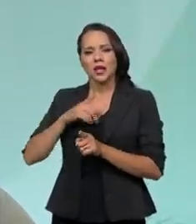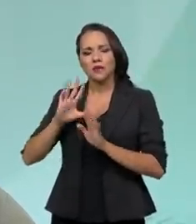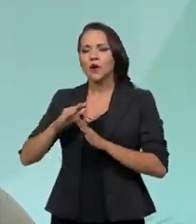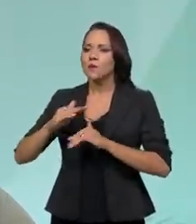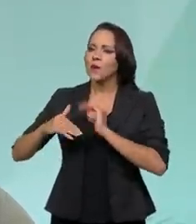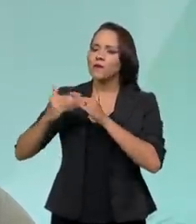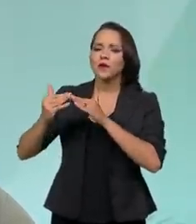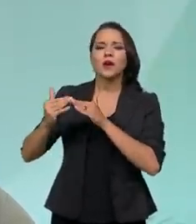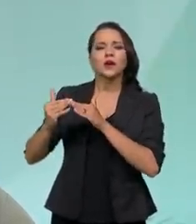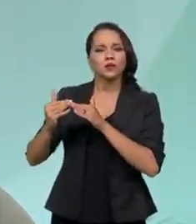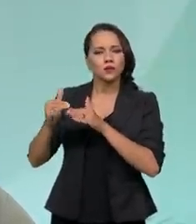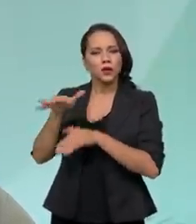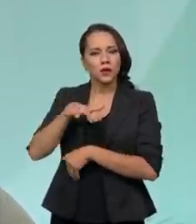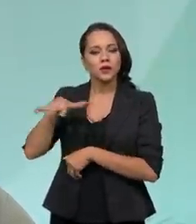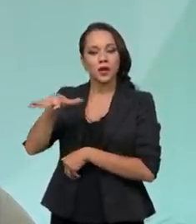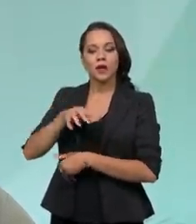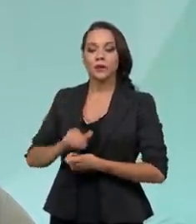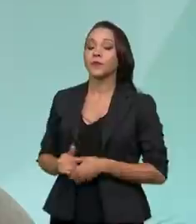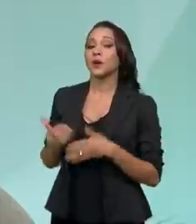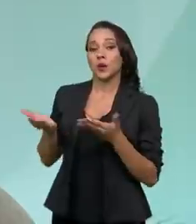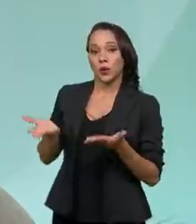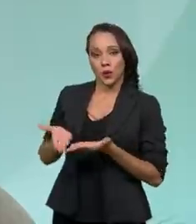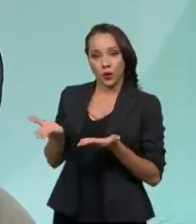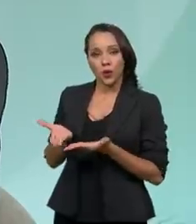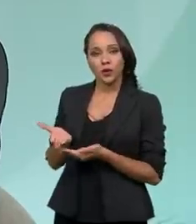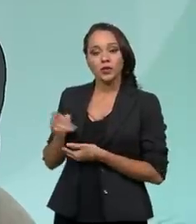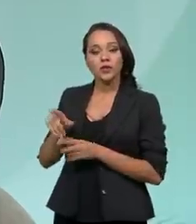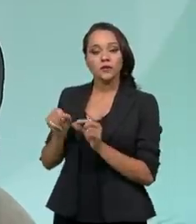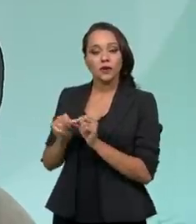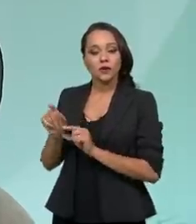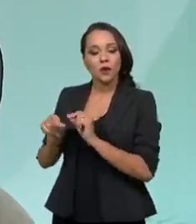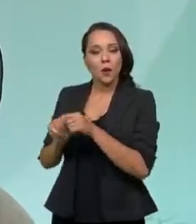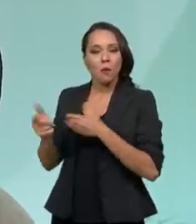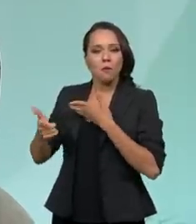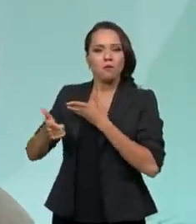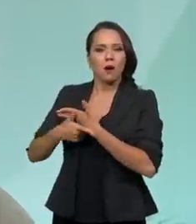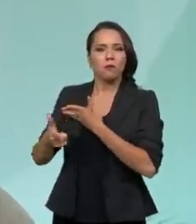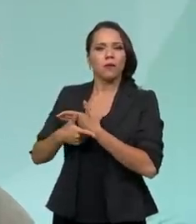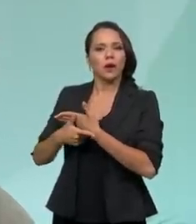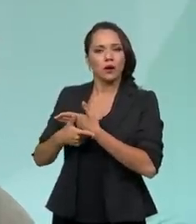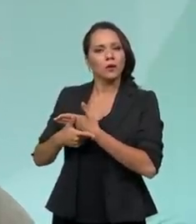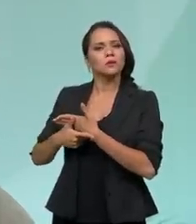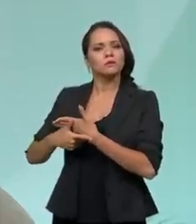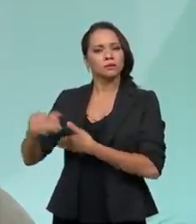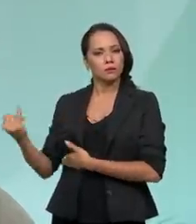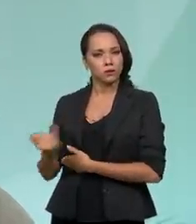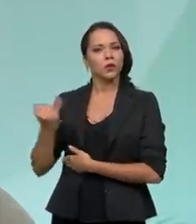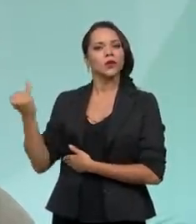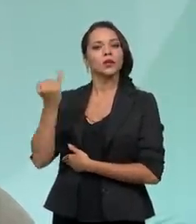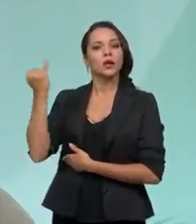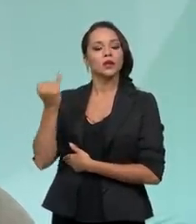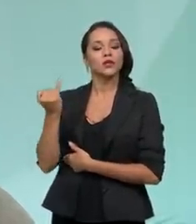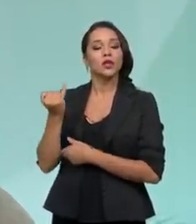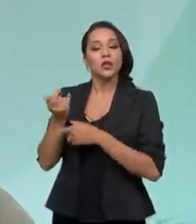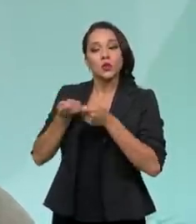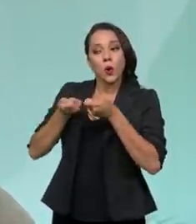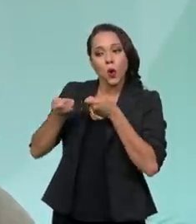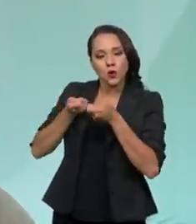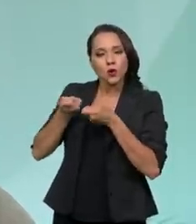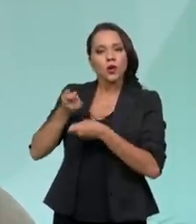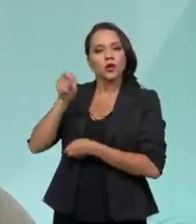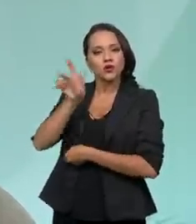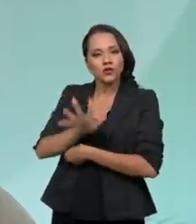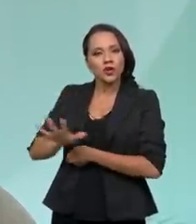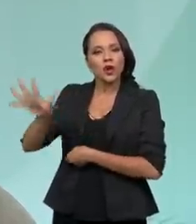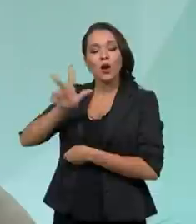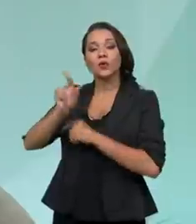avanço muito grande nessa parte e hoje nós fazemos um papel extremamente importante de controle geral